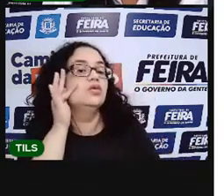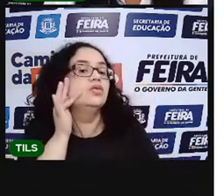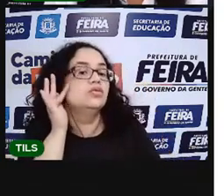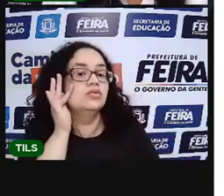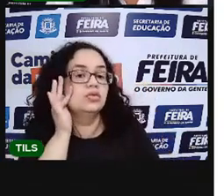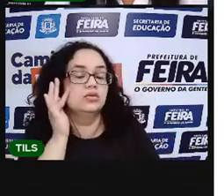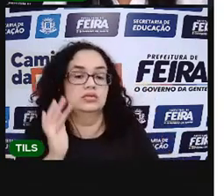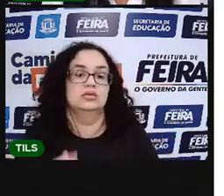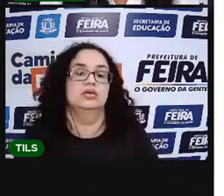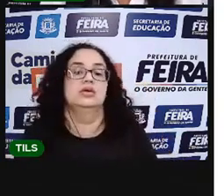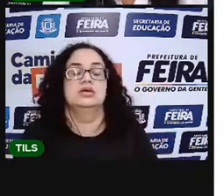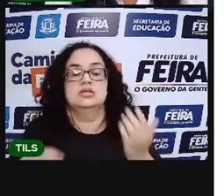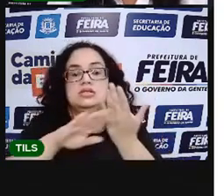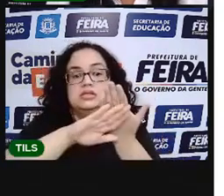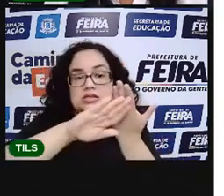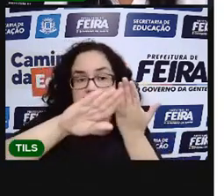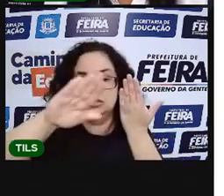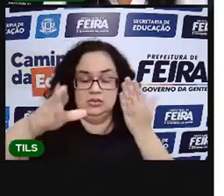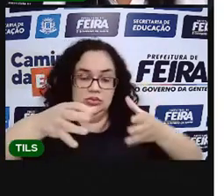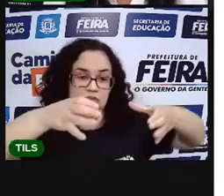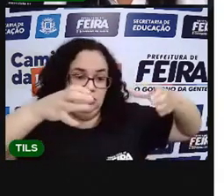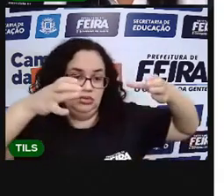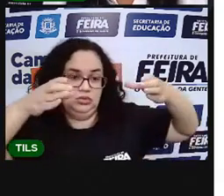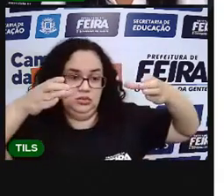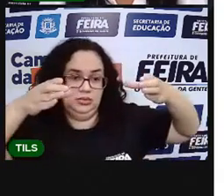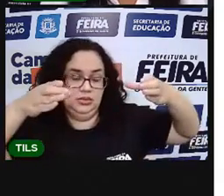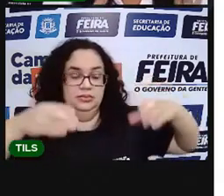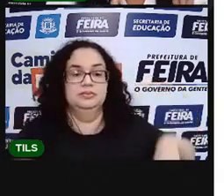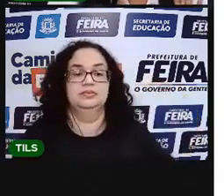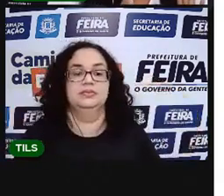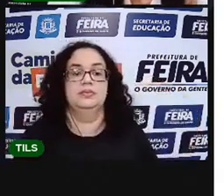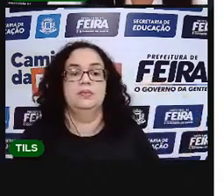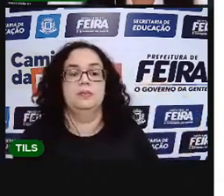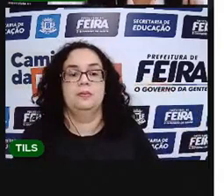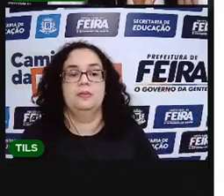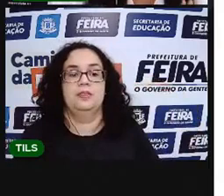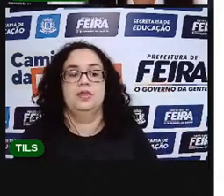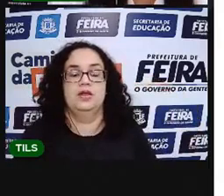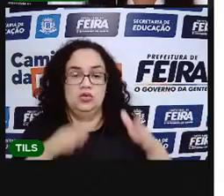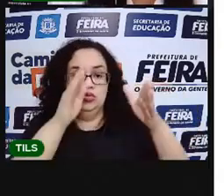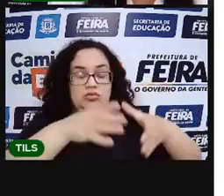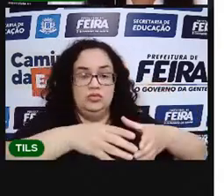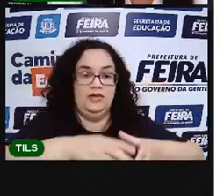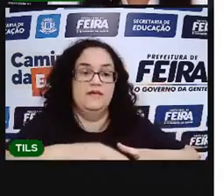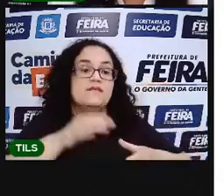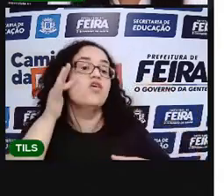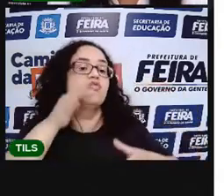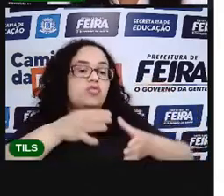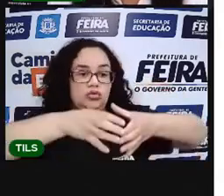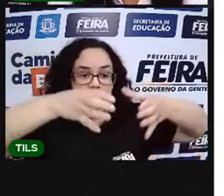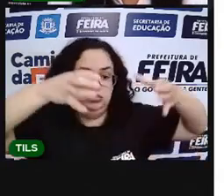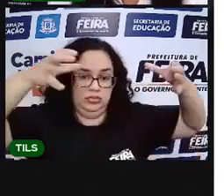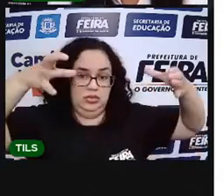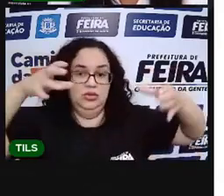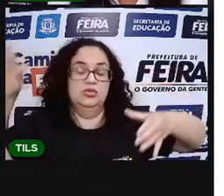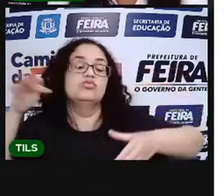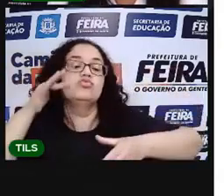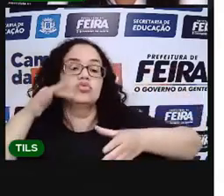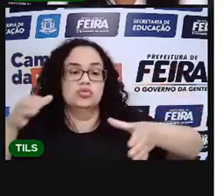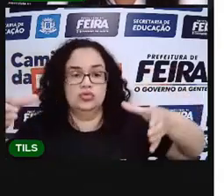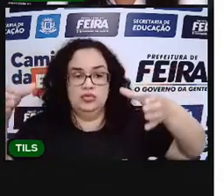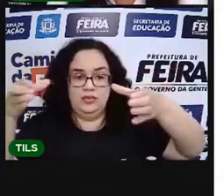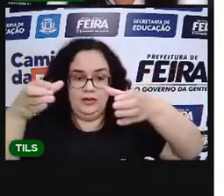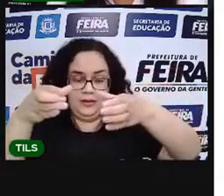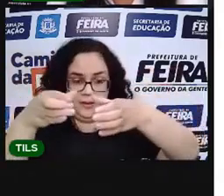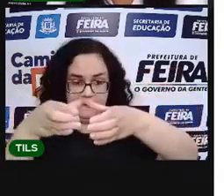Vamos separar elas por tamanho. Vou colocar de um lado as frutas grandes e no outro lado a gente só vai